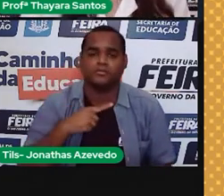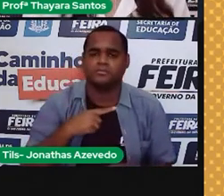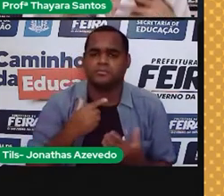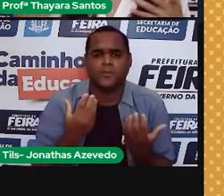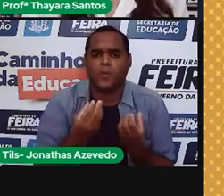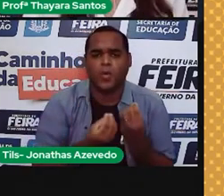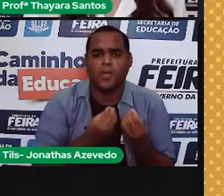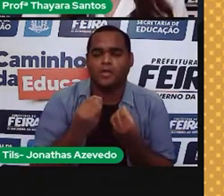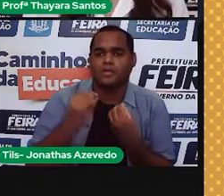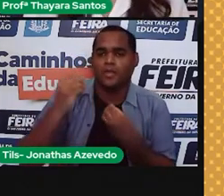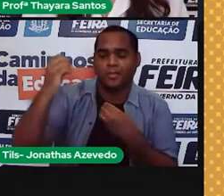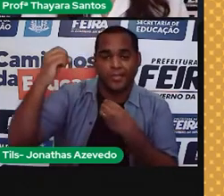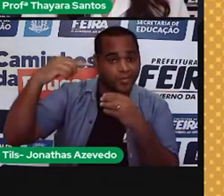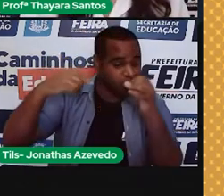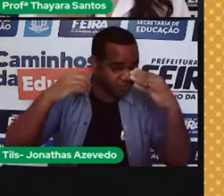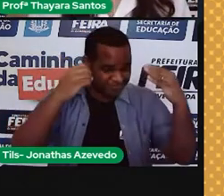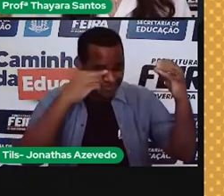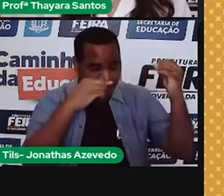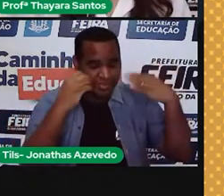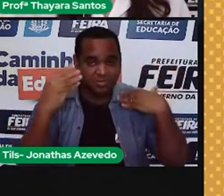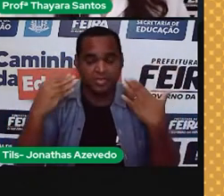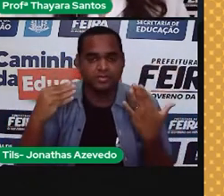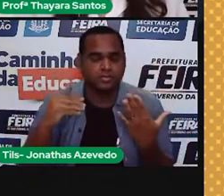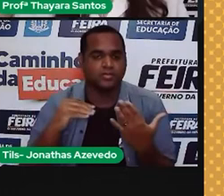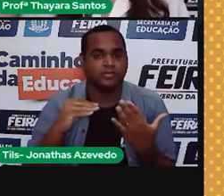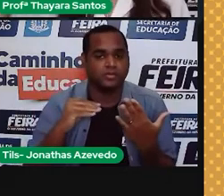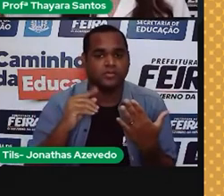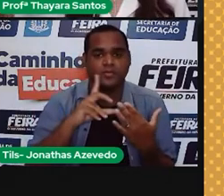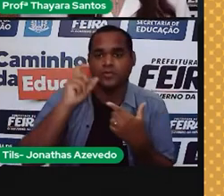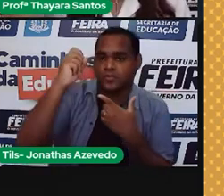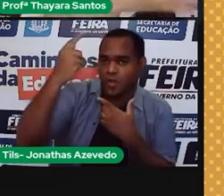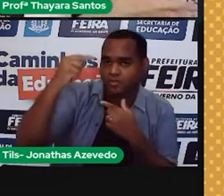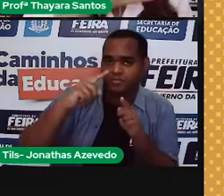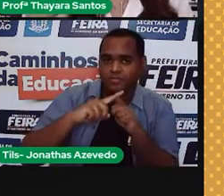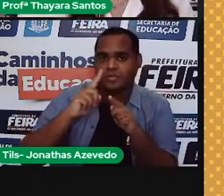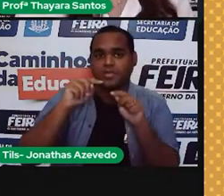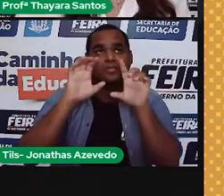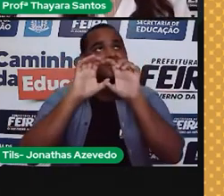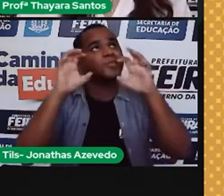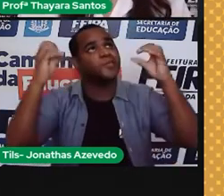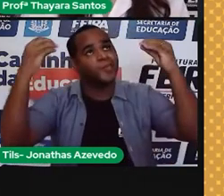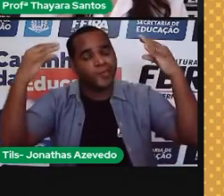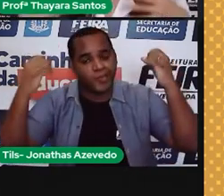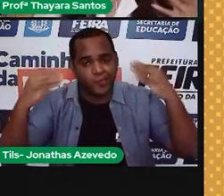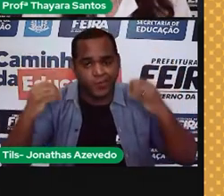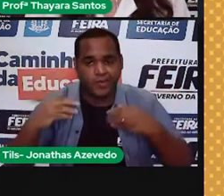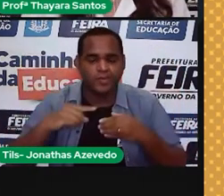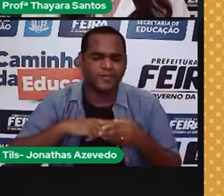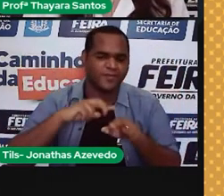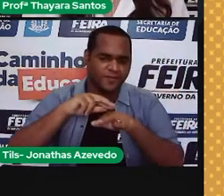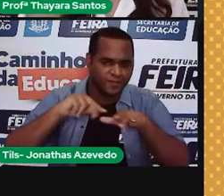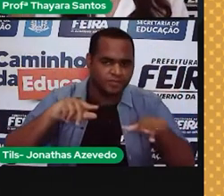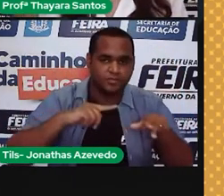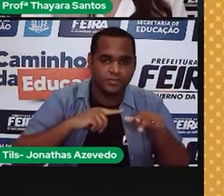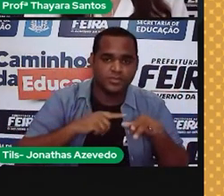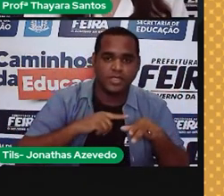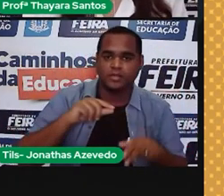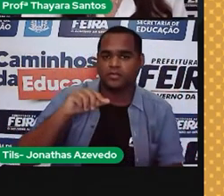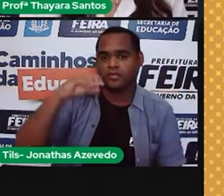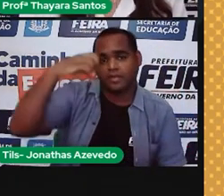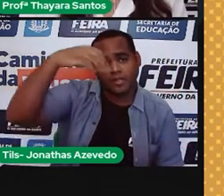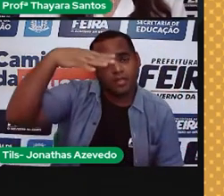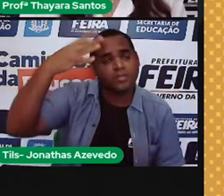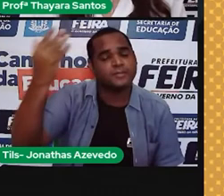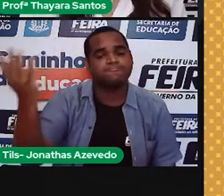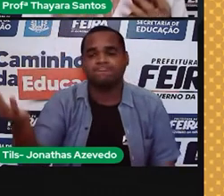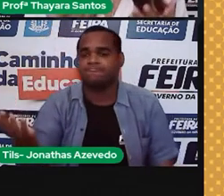está recebendo radiação o tempo todo. Seja radiação solar, seja desses equipamentos que a gente tem que emitem radiação. lâmpada,